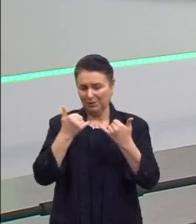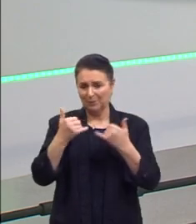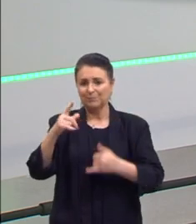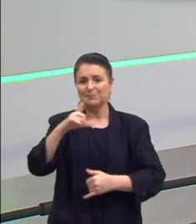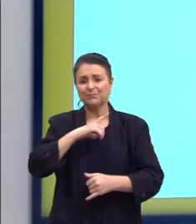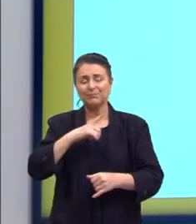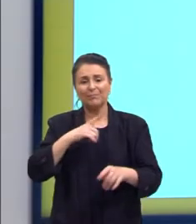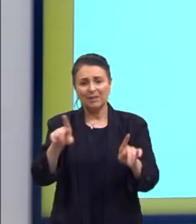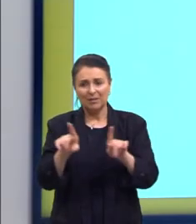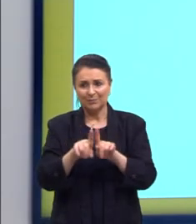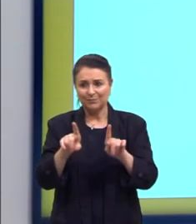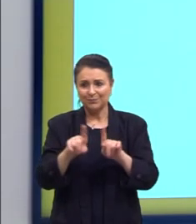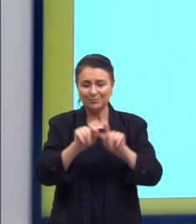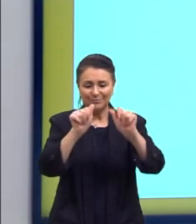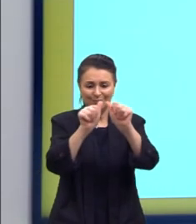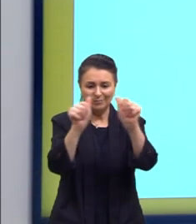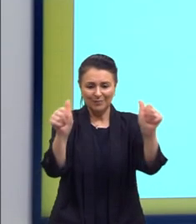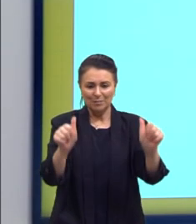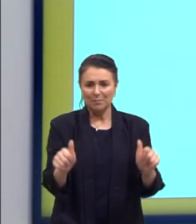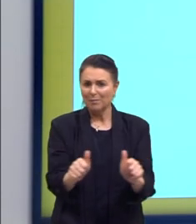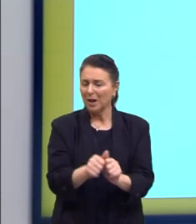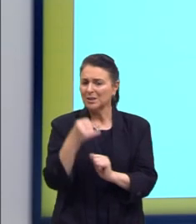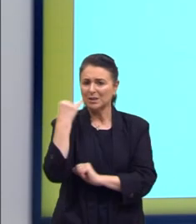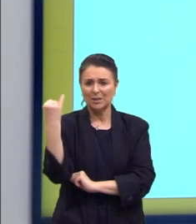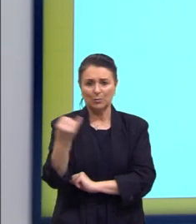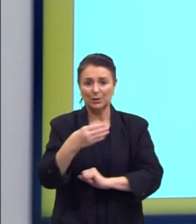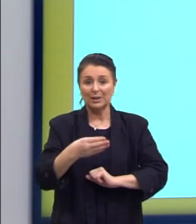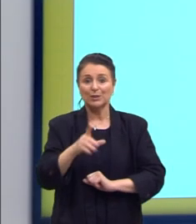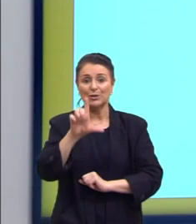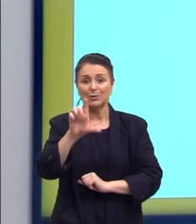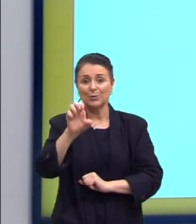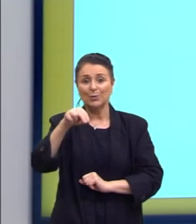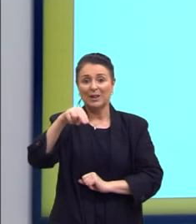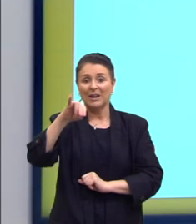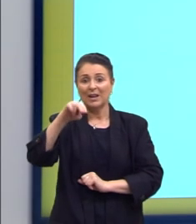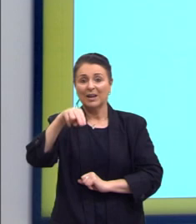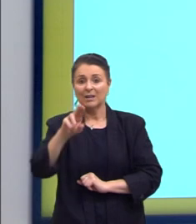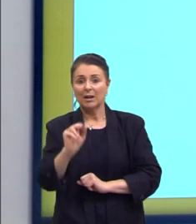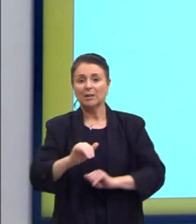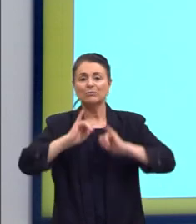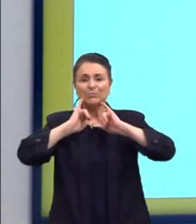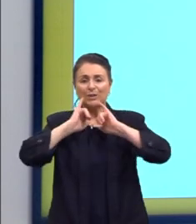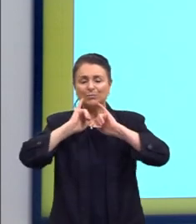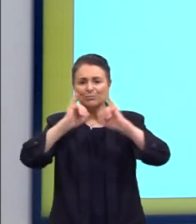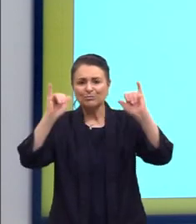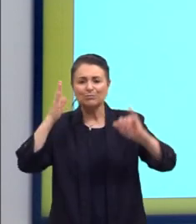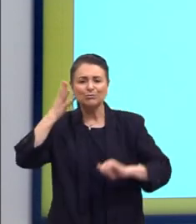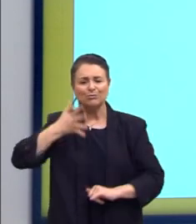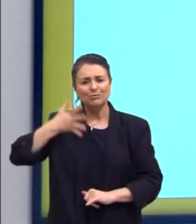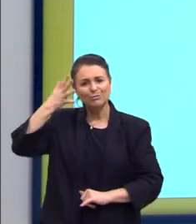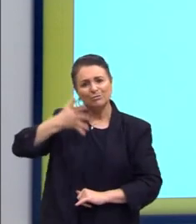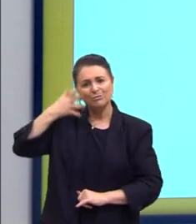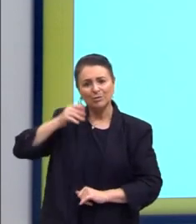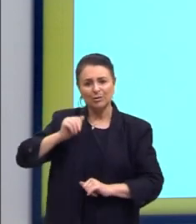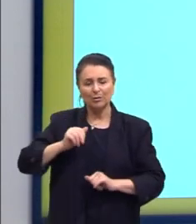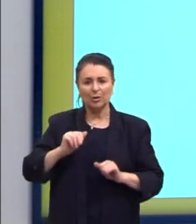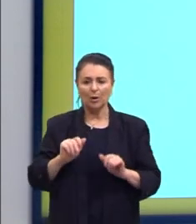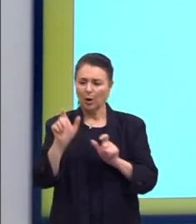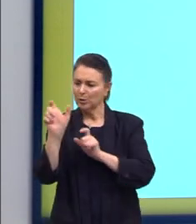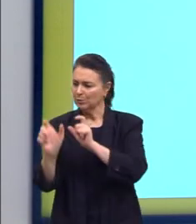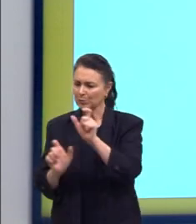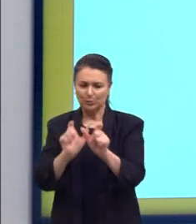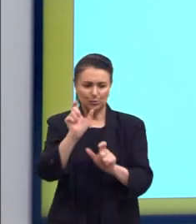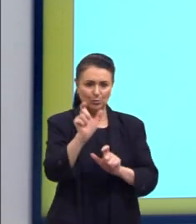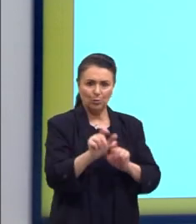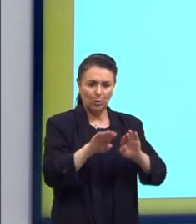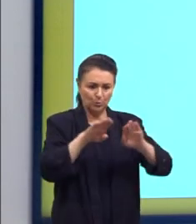aqui também eu trago uma imagem que é icônica do Lenin discursando a população ao redor. Um palanque super improvisado.